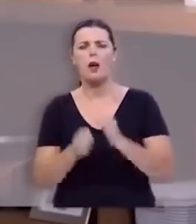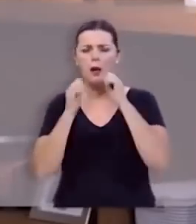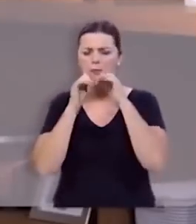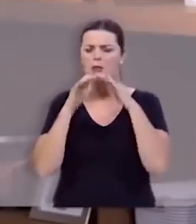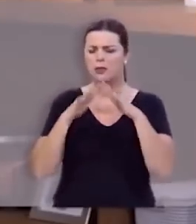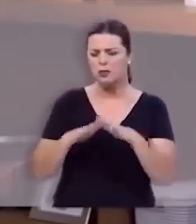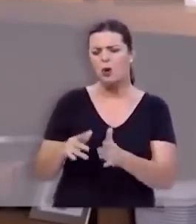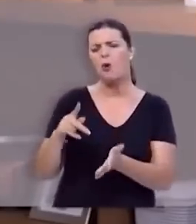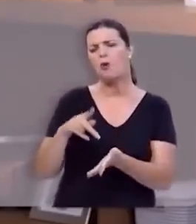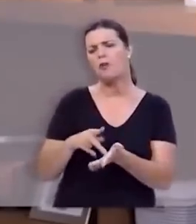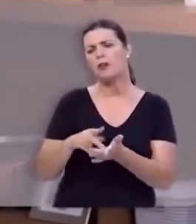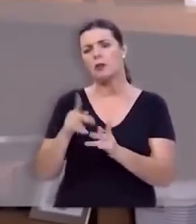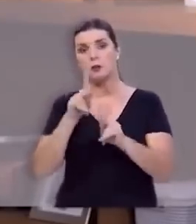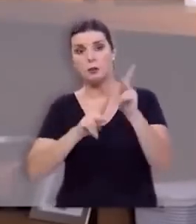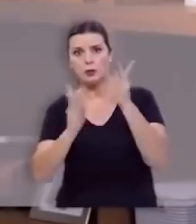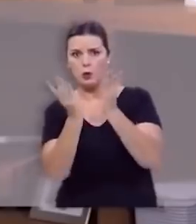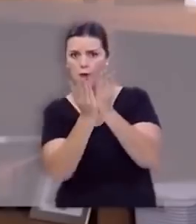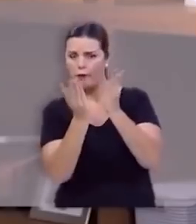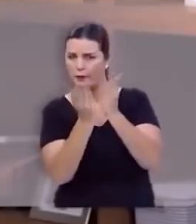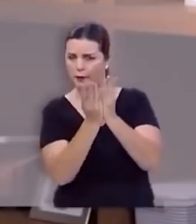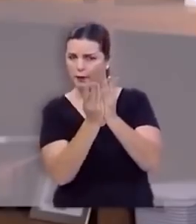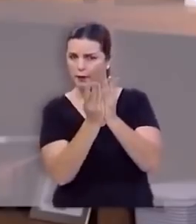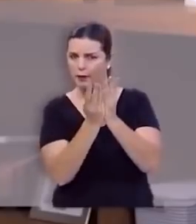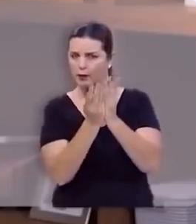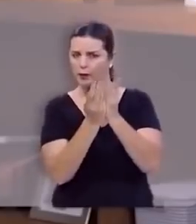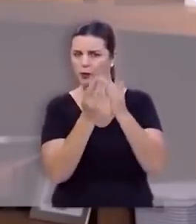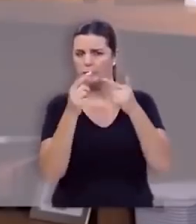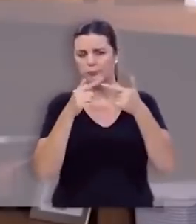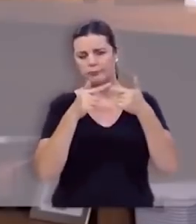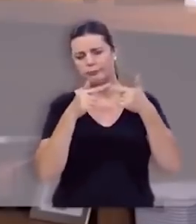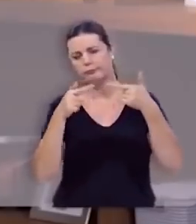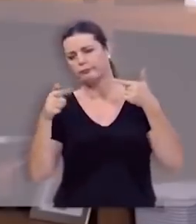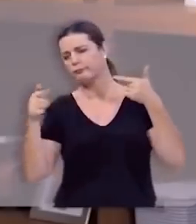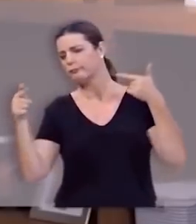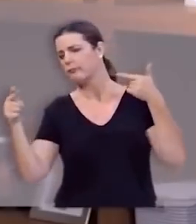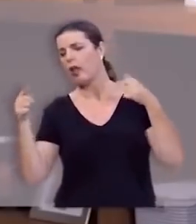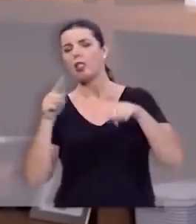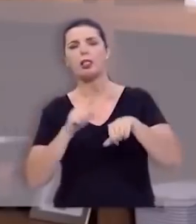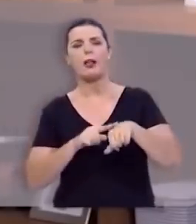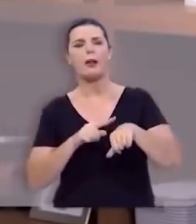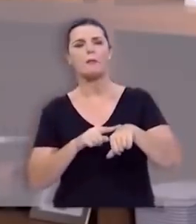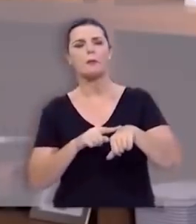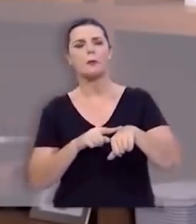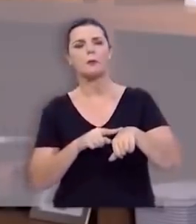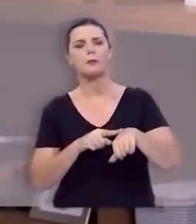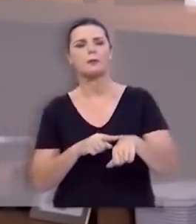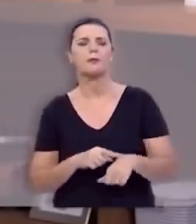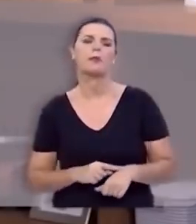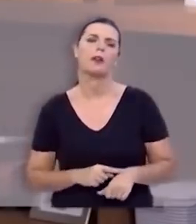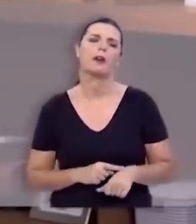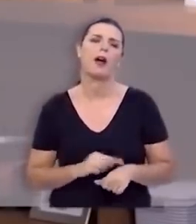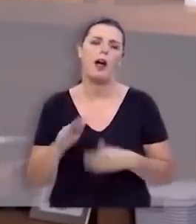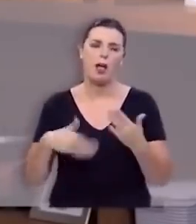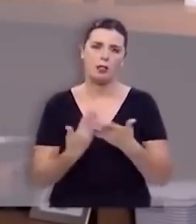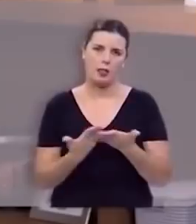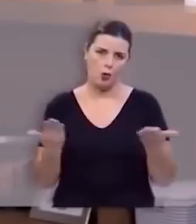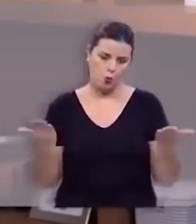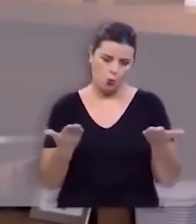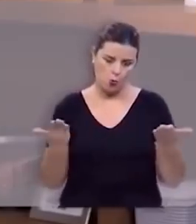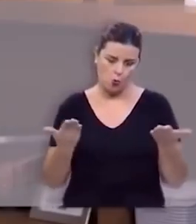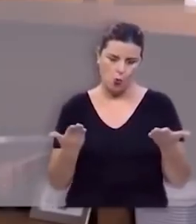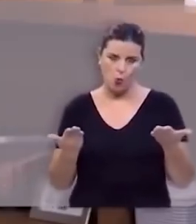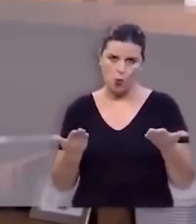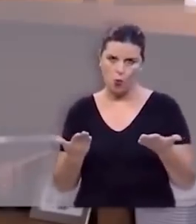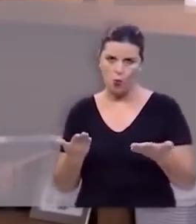abençoam os cristãos ao longo dos tempos e até hoje